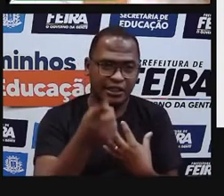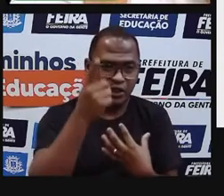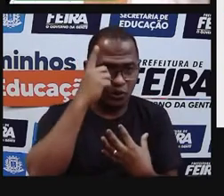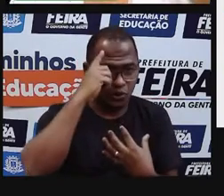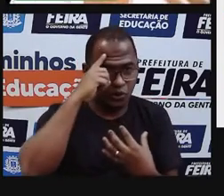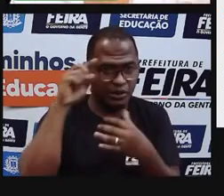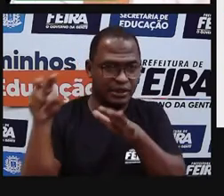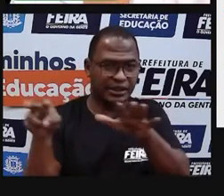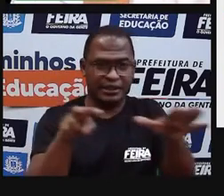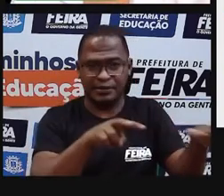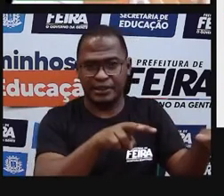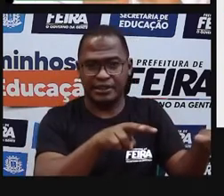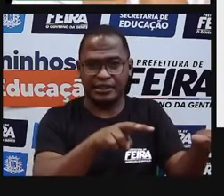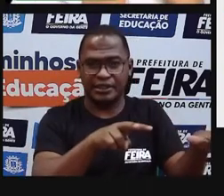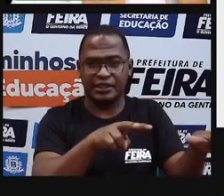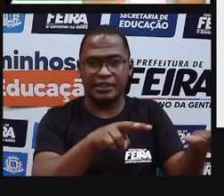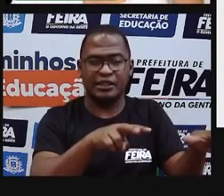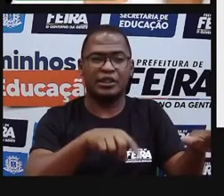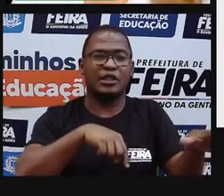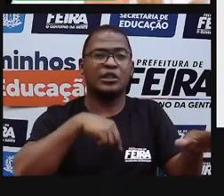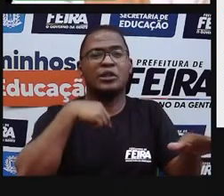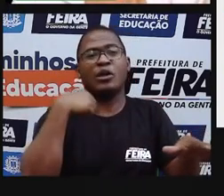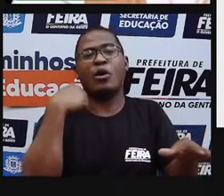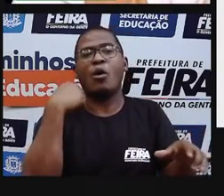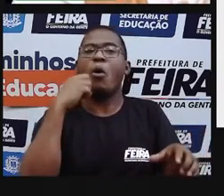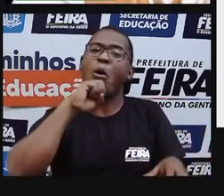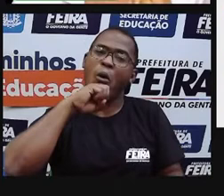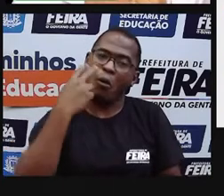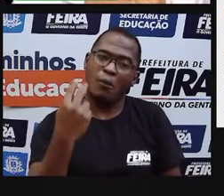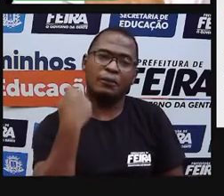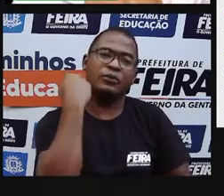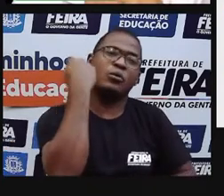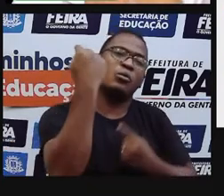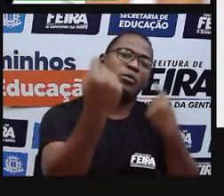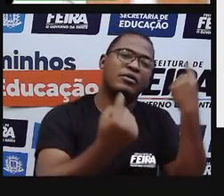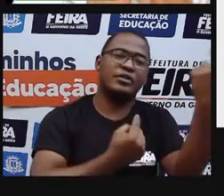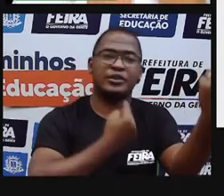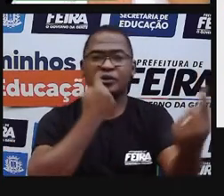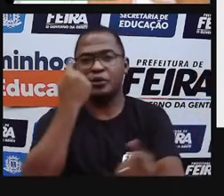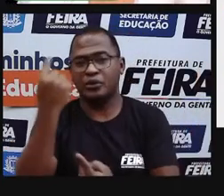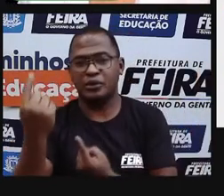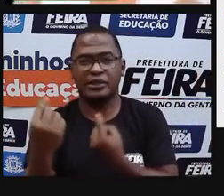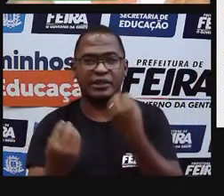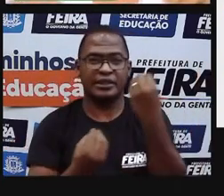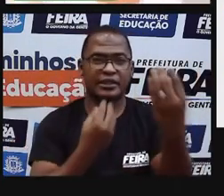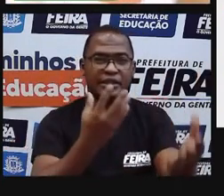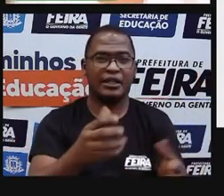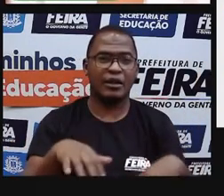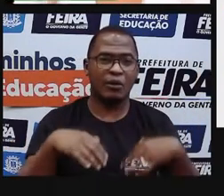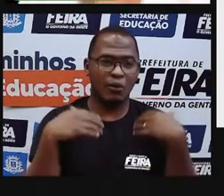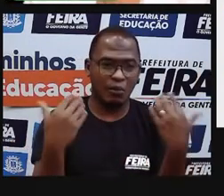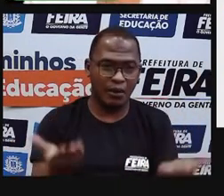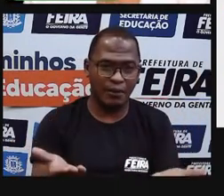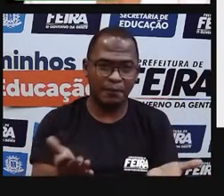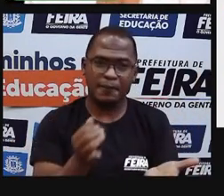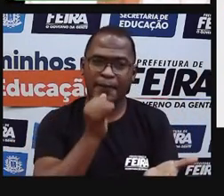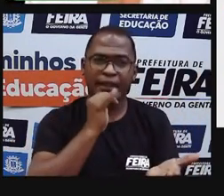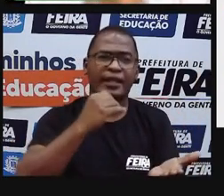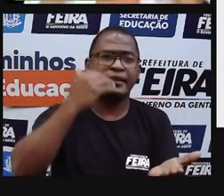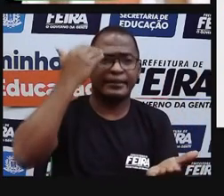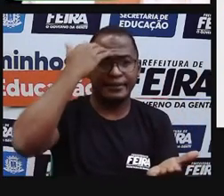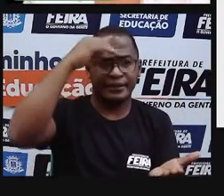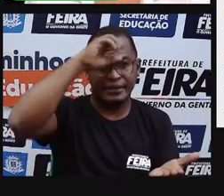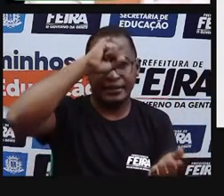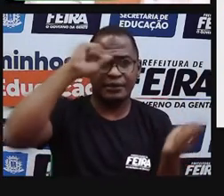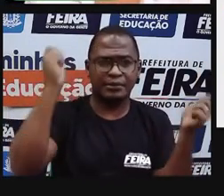Mais de uma vez. Ou de vez em quando. Né? Claro que a gente sabe que às vezes a gente vai fugir. Não estou dizendo aqui que a gente